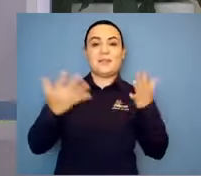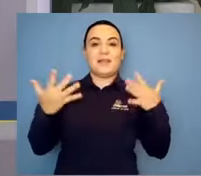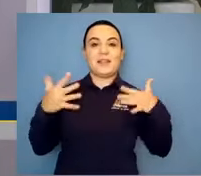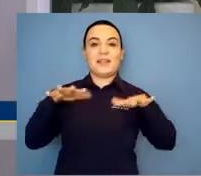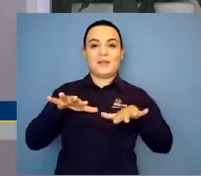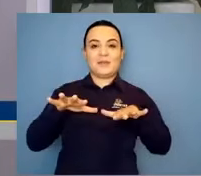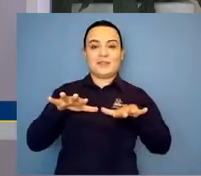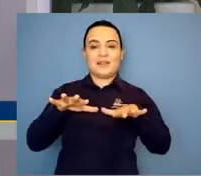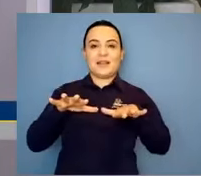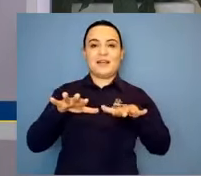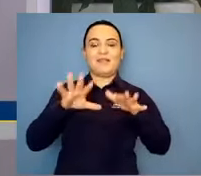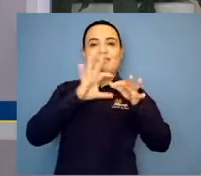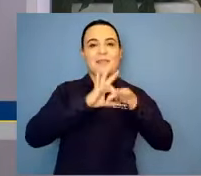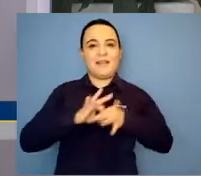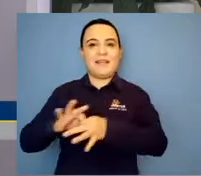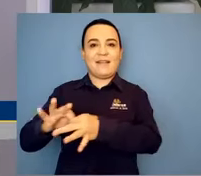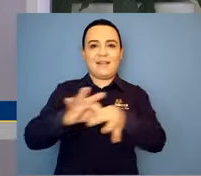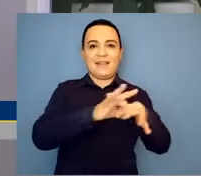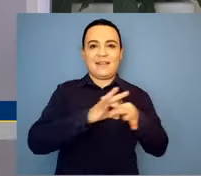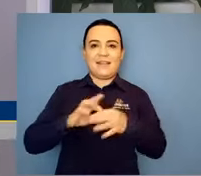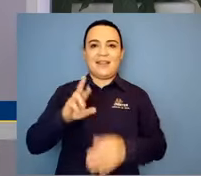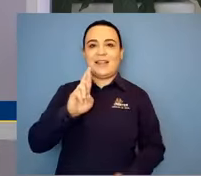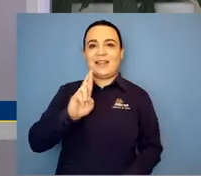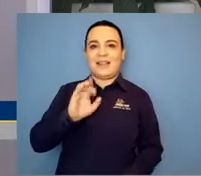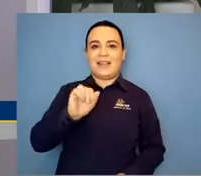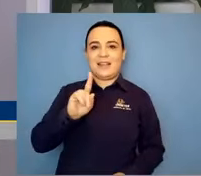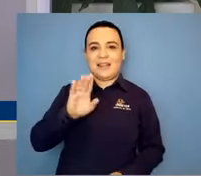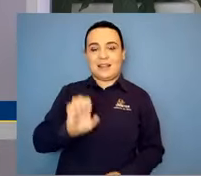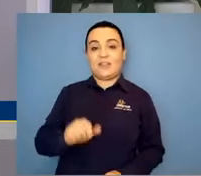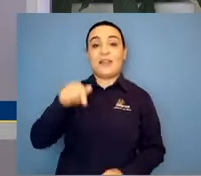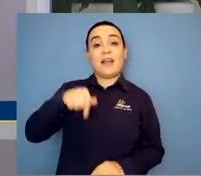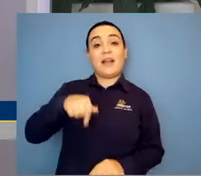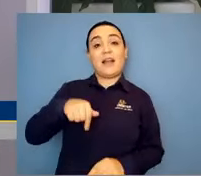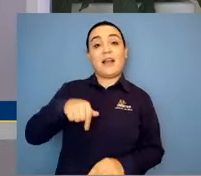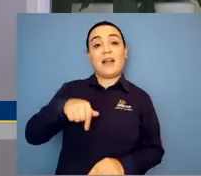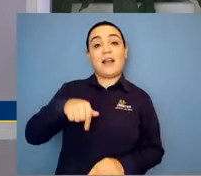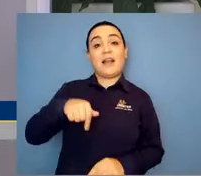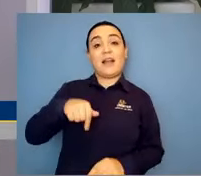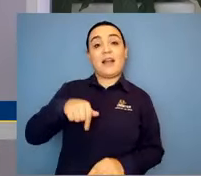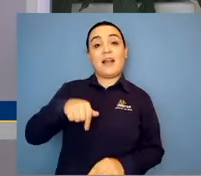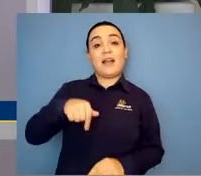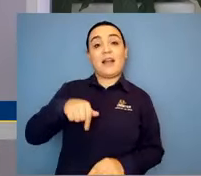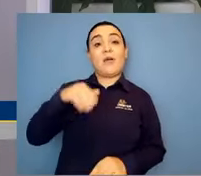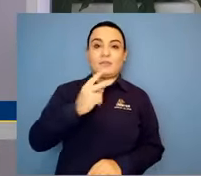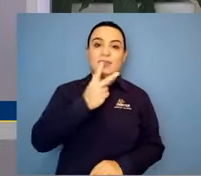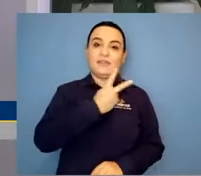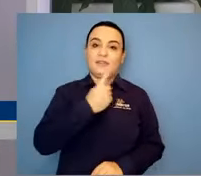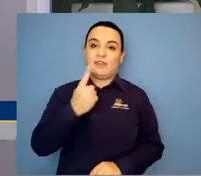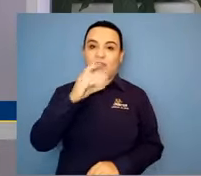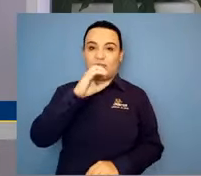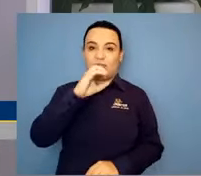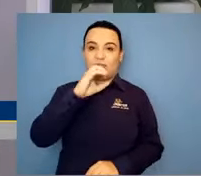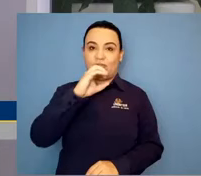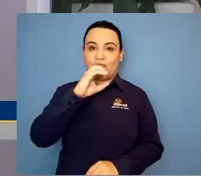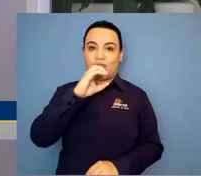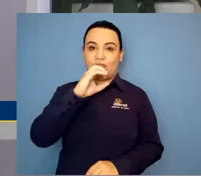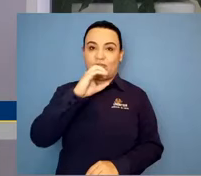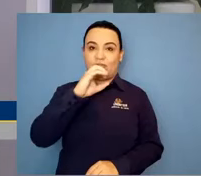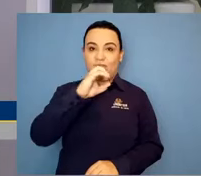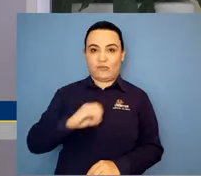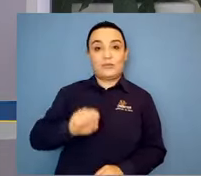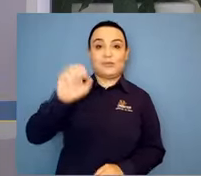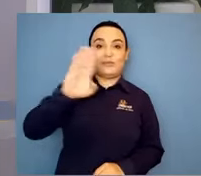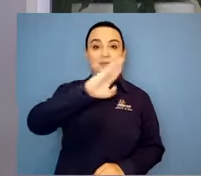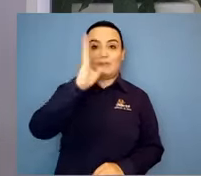Hoje Curitiba com aproximadamente 21 graus, estamos aqui no sul do Brasil, capital do estado do